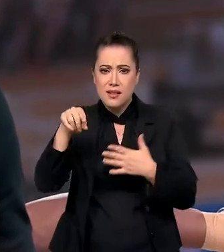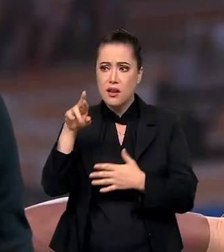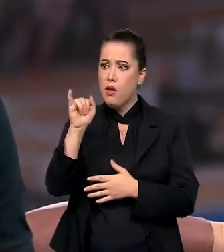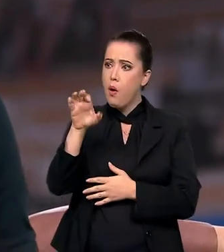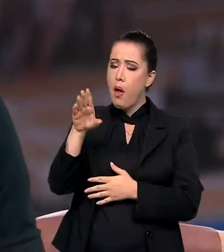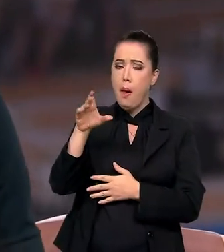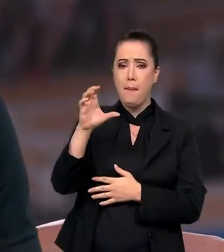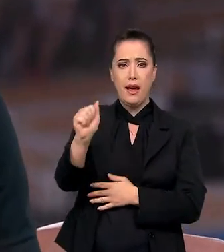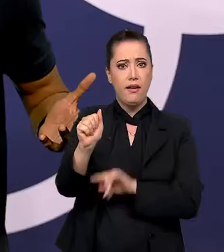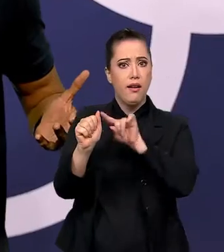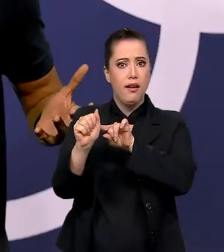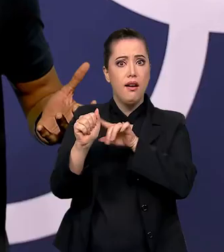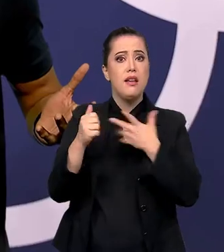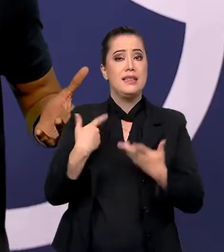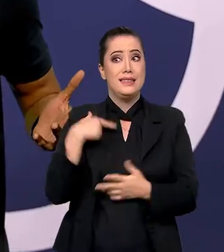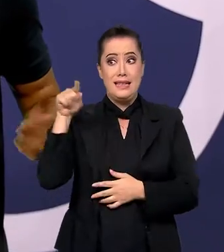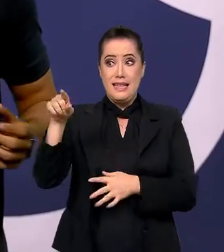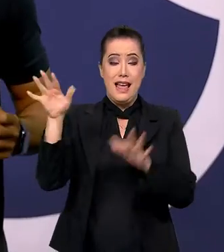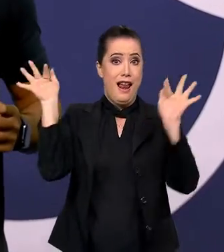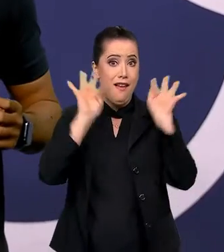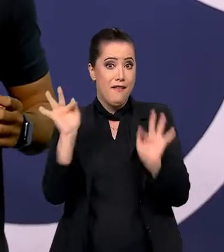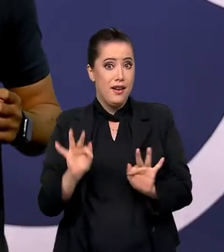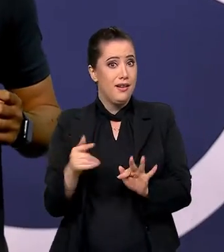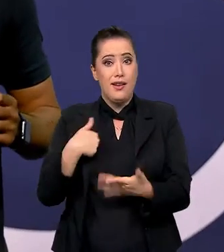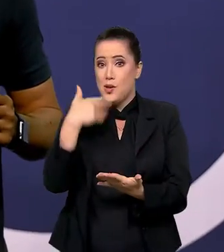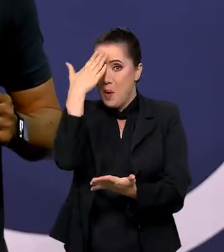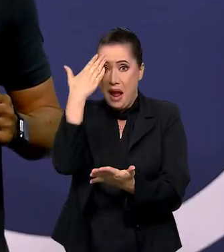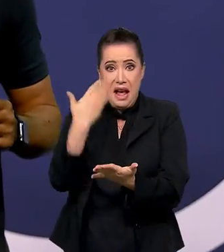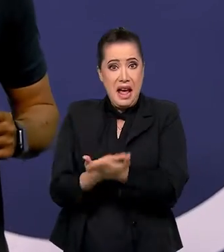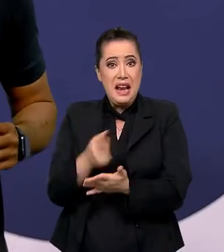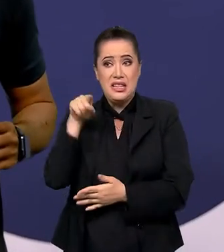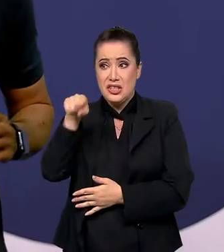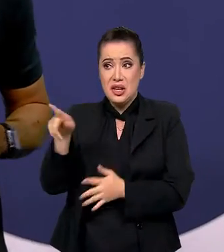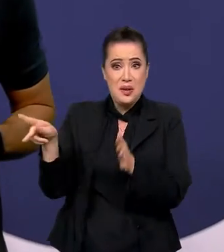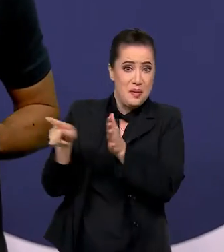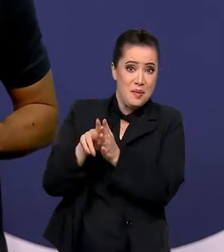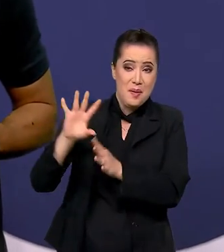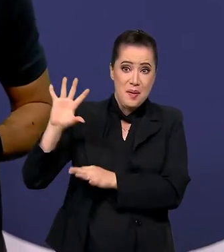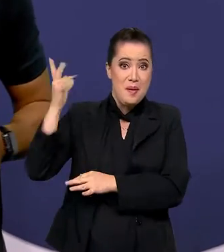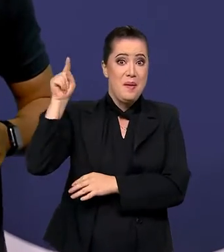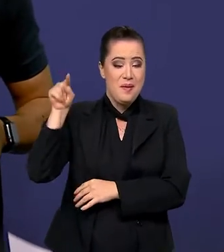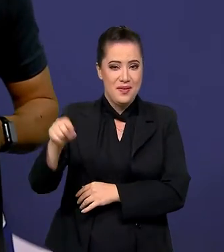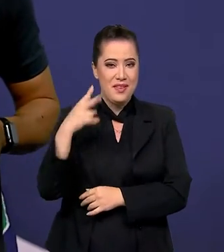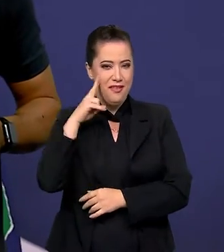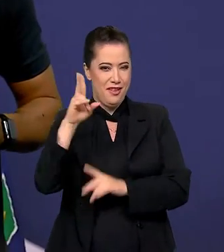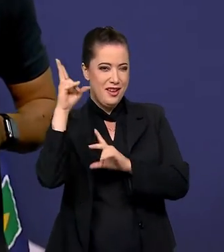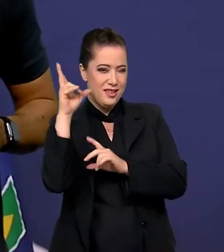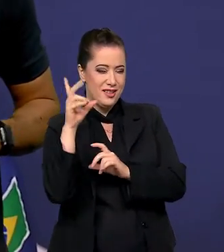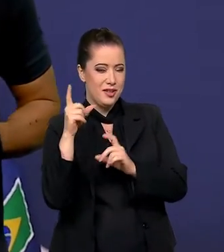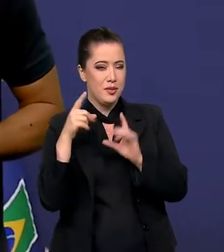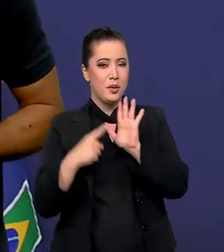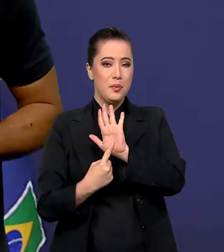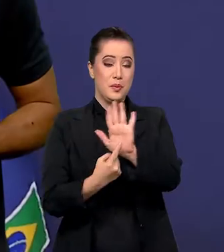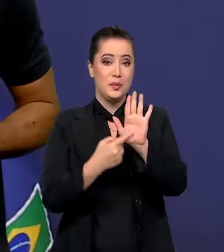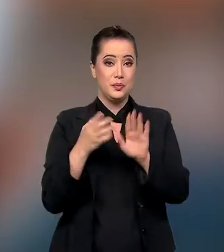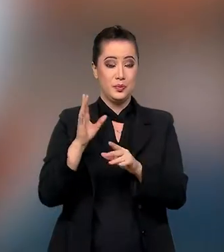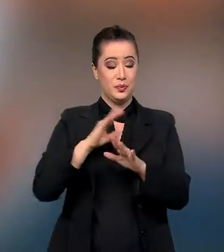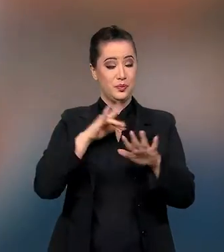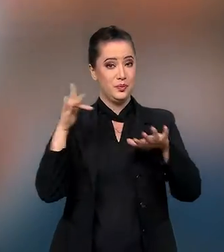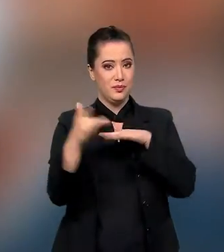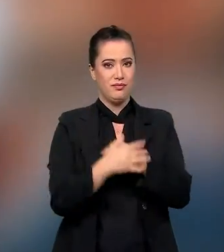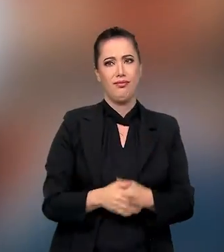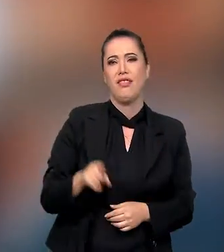apresentação da Rebeca Andrade? E ela ficou tão feliz que parecia que não tava nem acreditando no que aconteceu. Olha o que ela postou na internet.